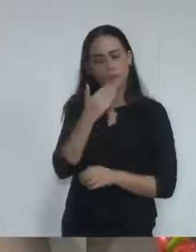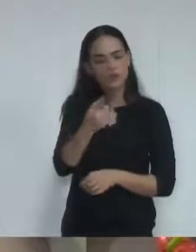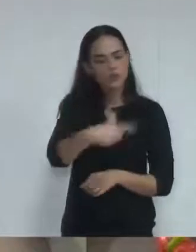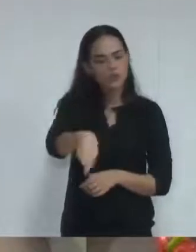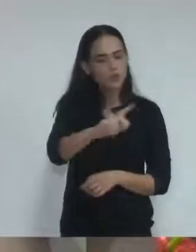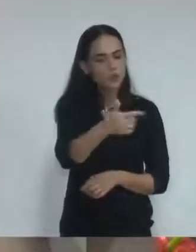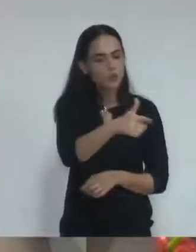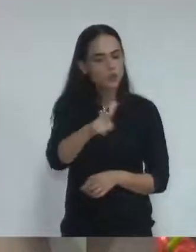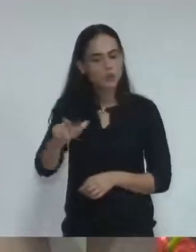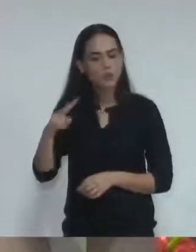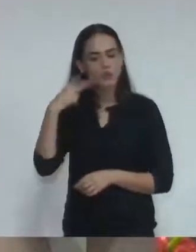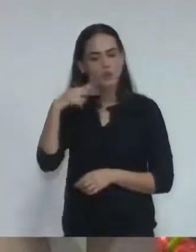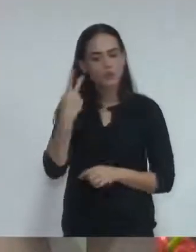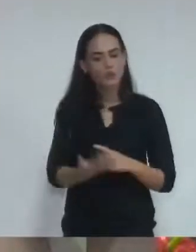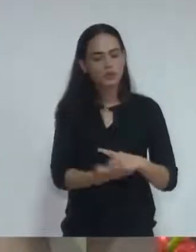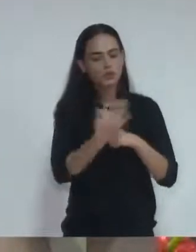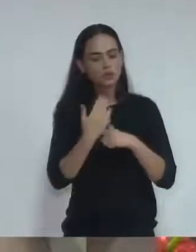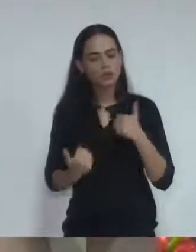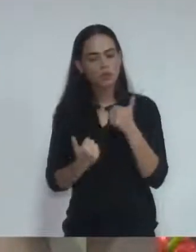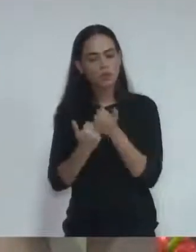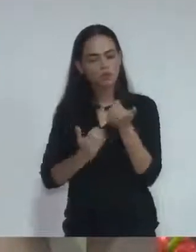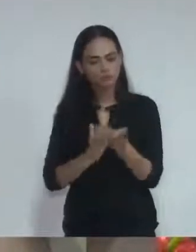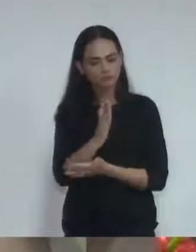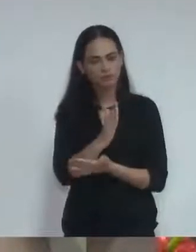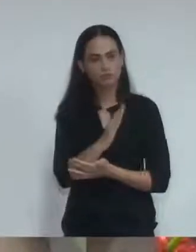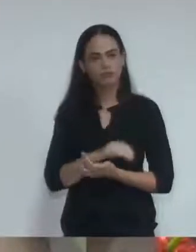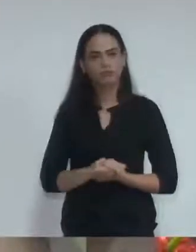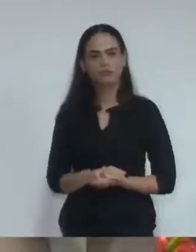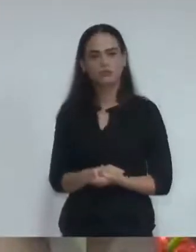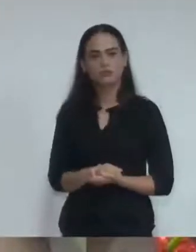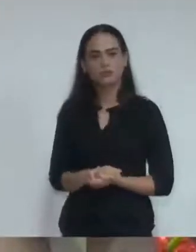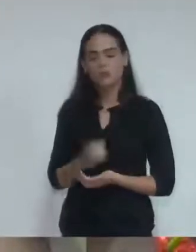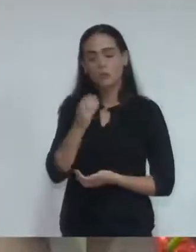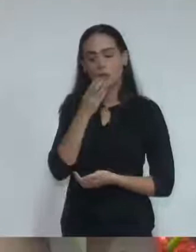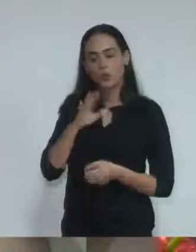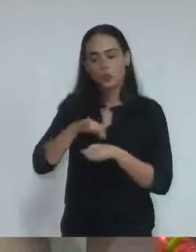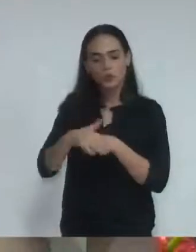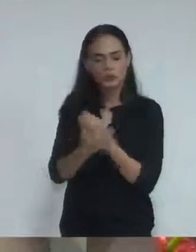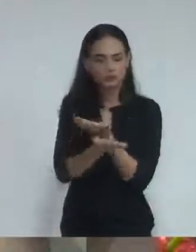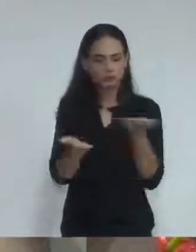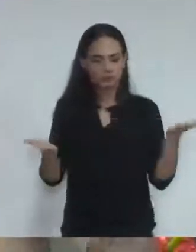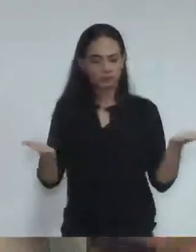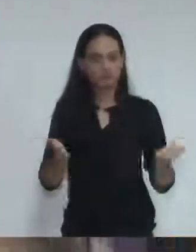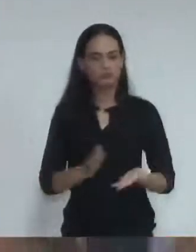Nesse momento que tratamos das moções, é só, e desejo uma boa noite a todos.